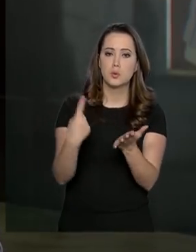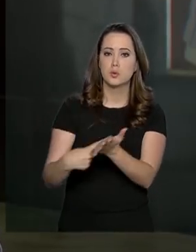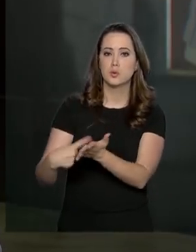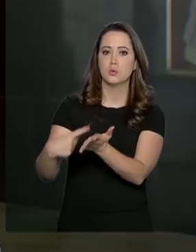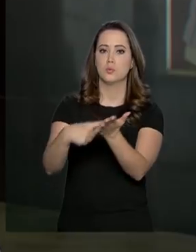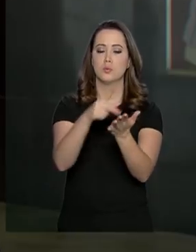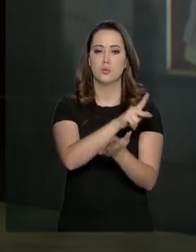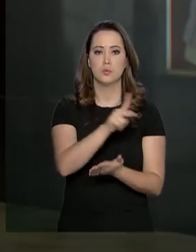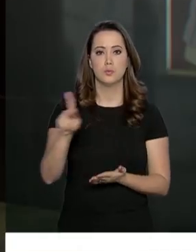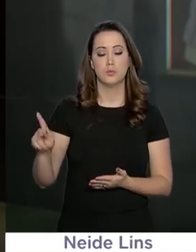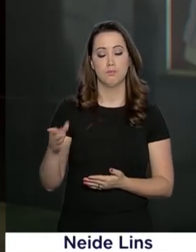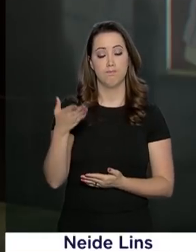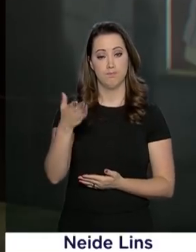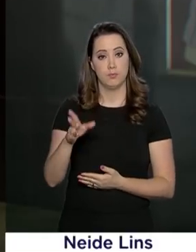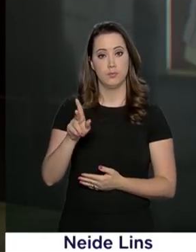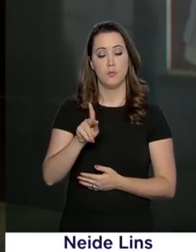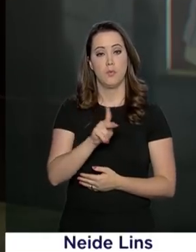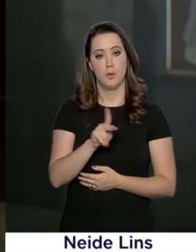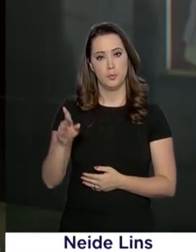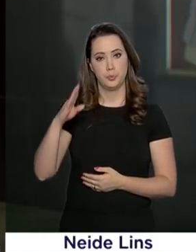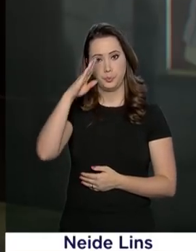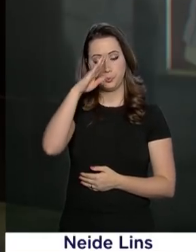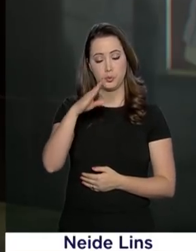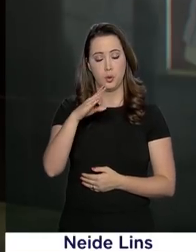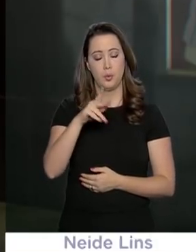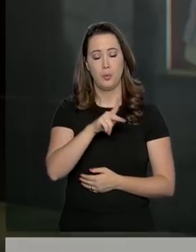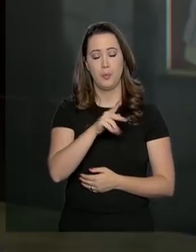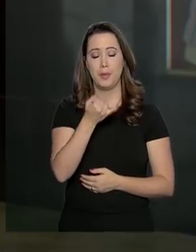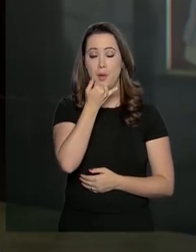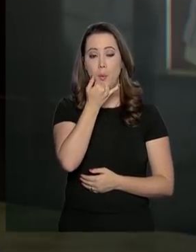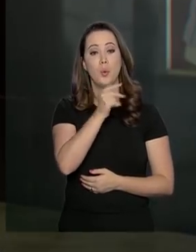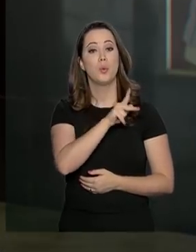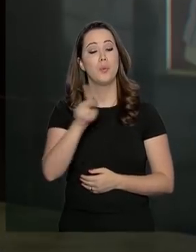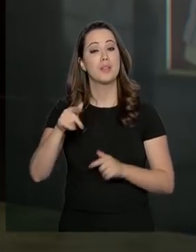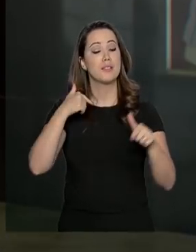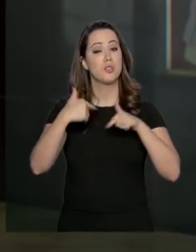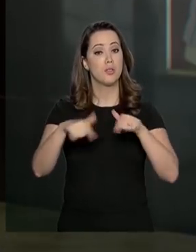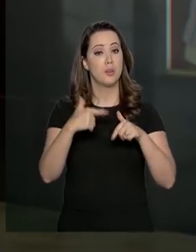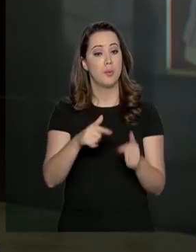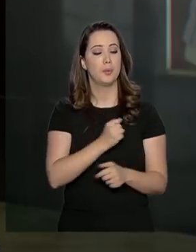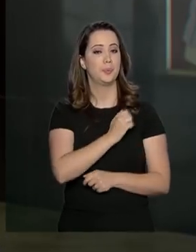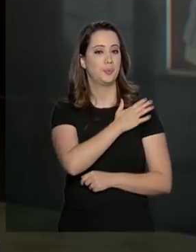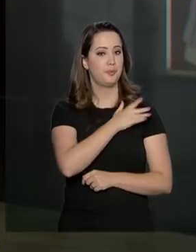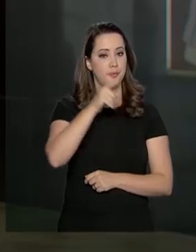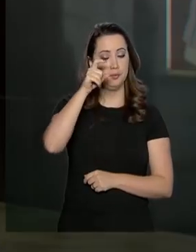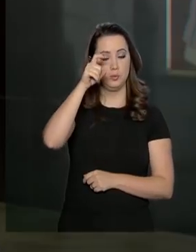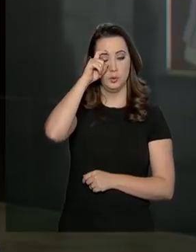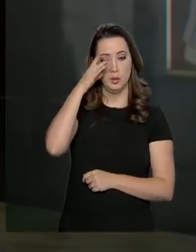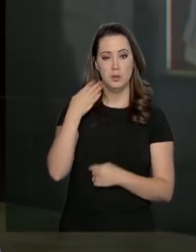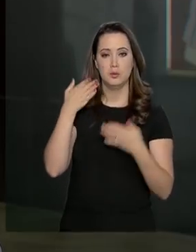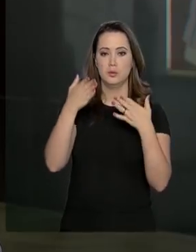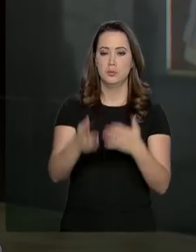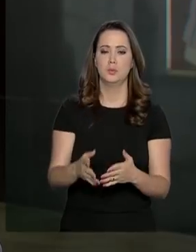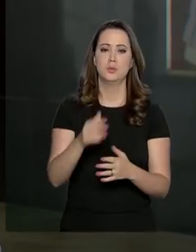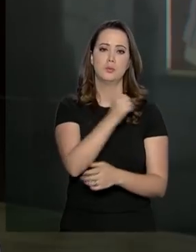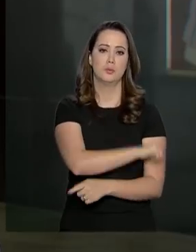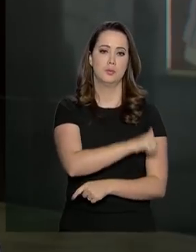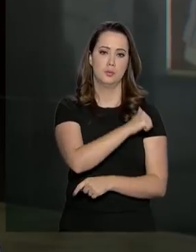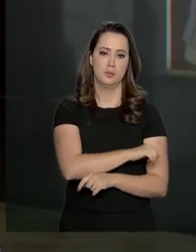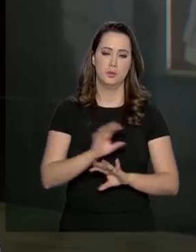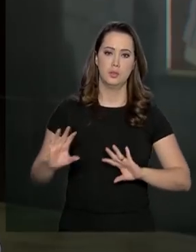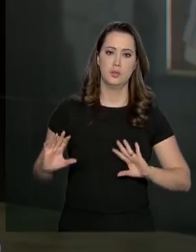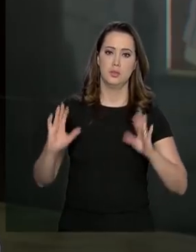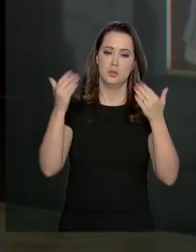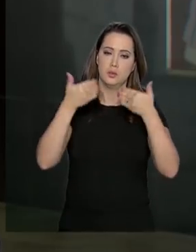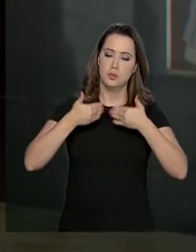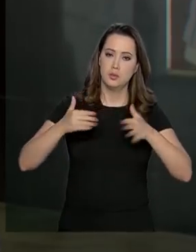agenda do presidente em exercício. Hamilton Mourão participou no Rio de Janeiro da cerimônia de abertura da LAD, uma